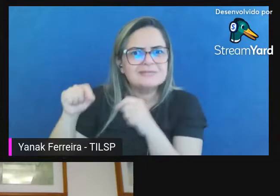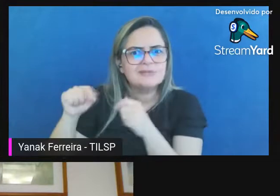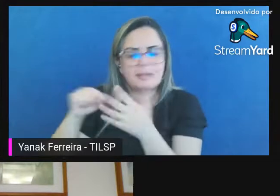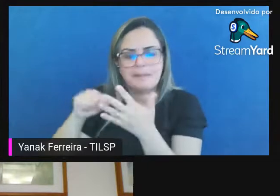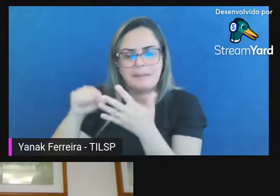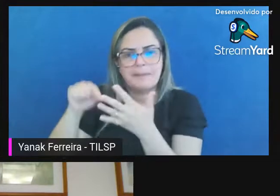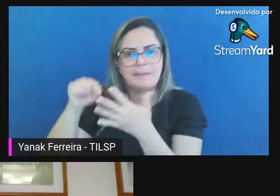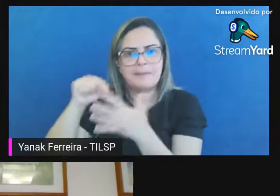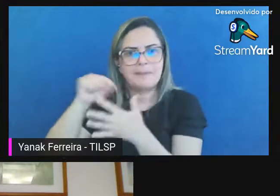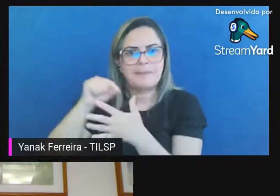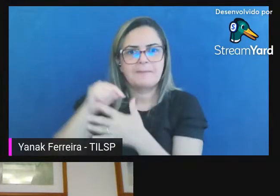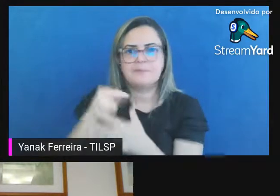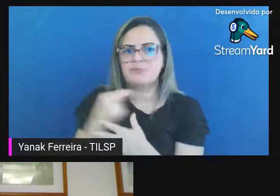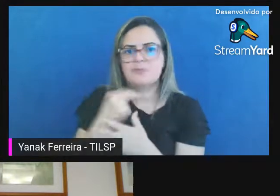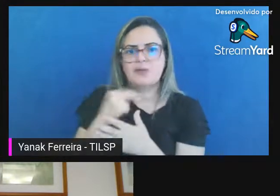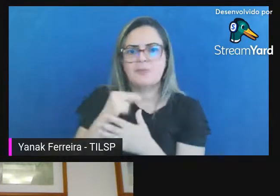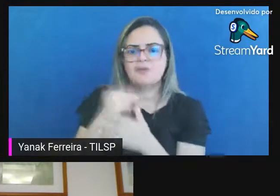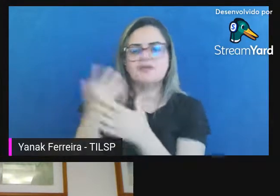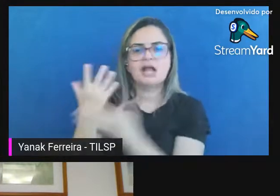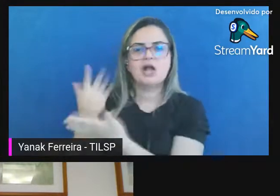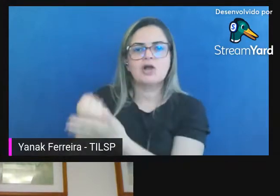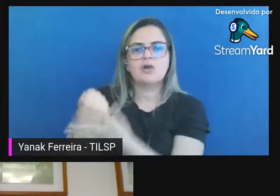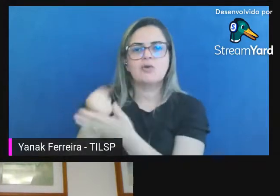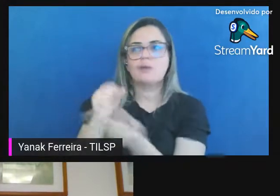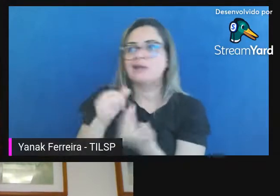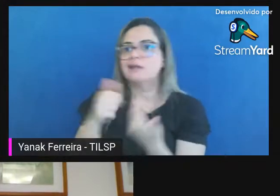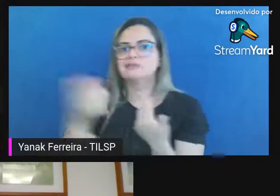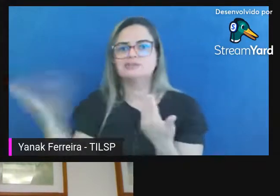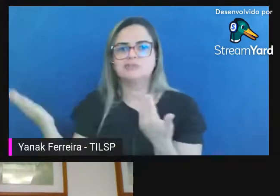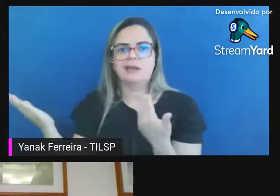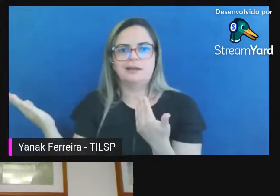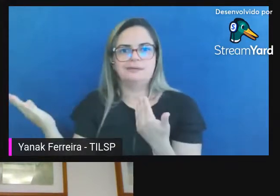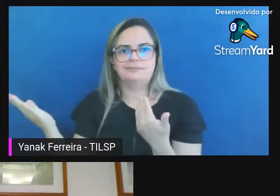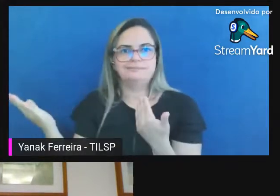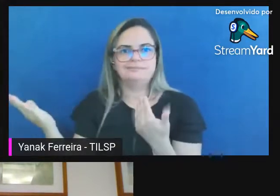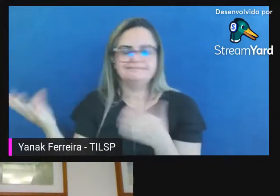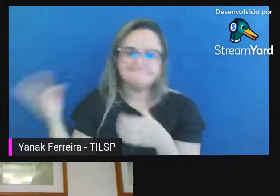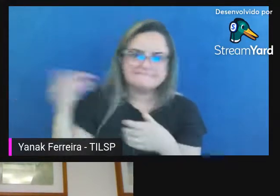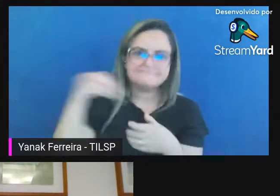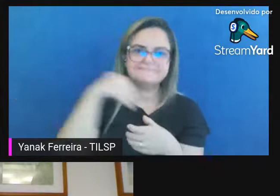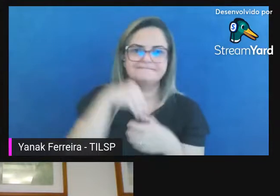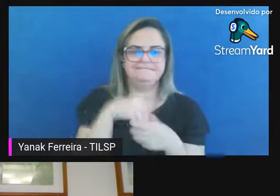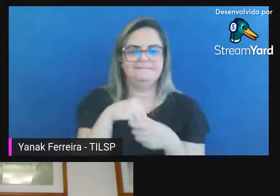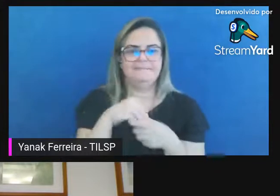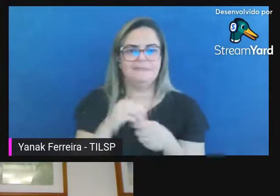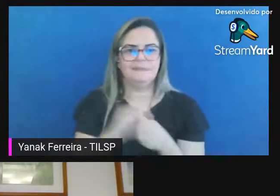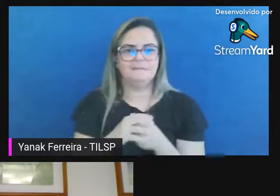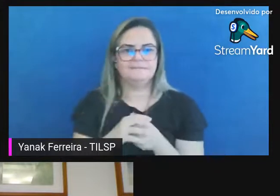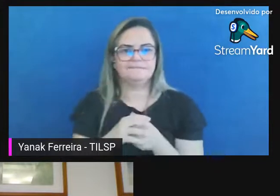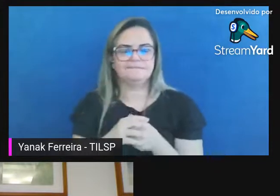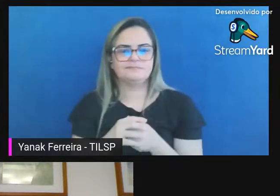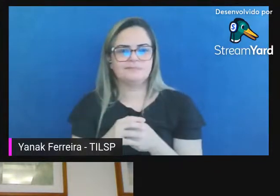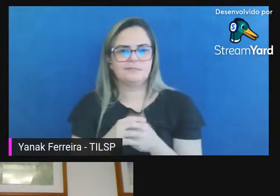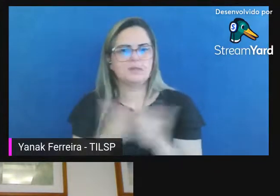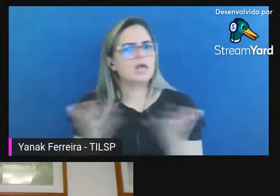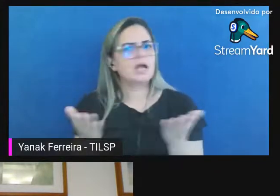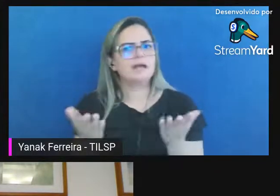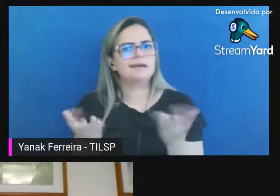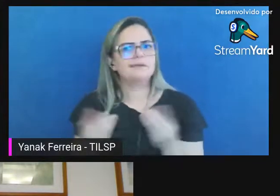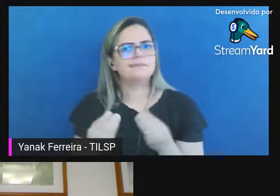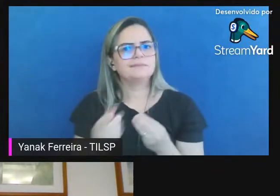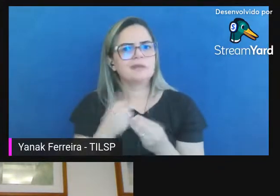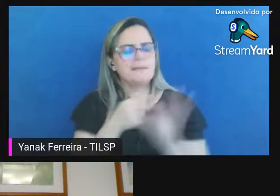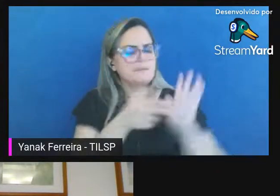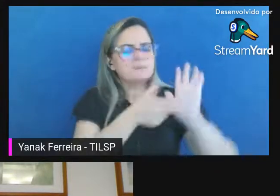ficar naquela mídia externa porque ele saiu da custódia ah mas olhem que eu trouxe a citação do